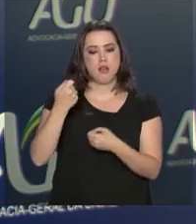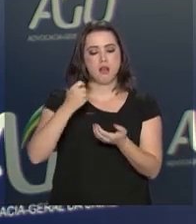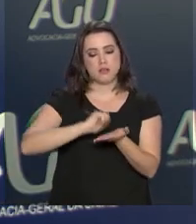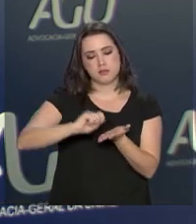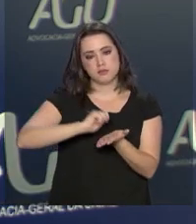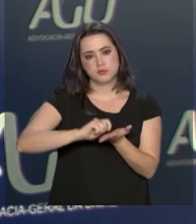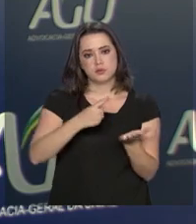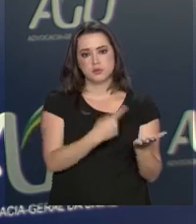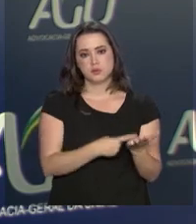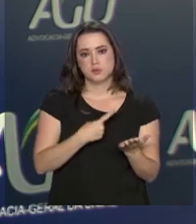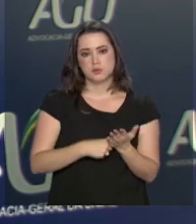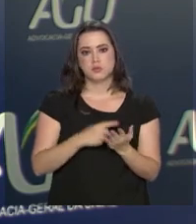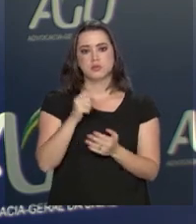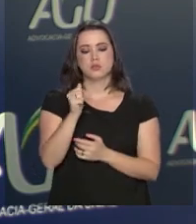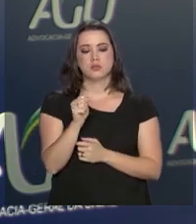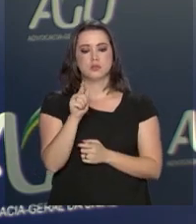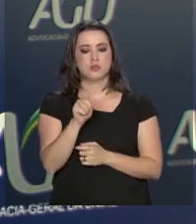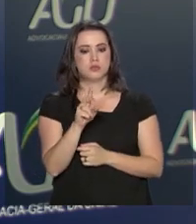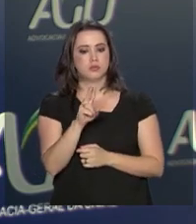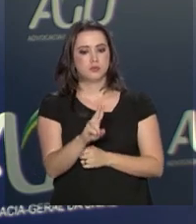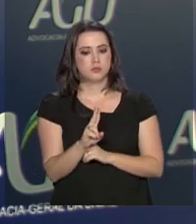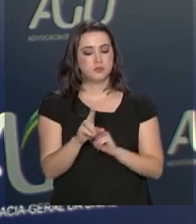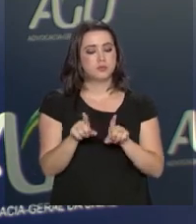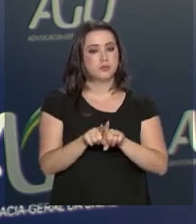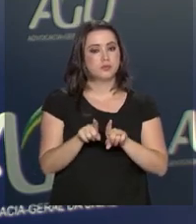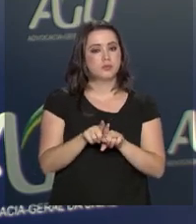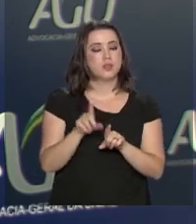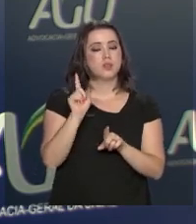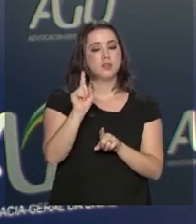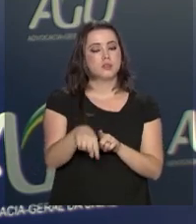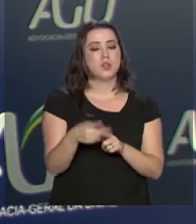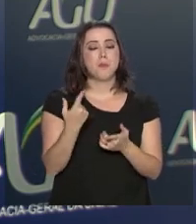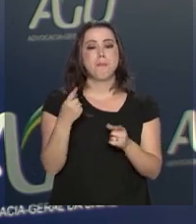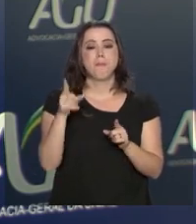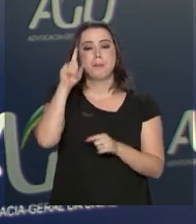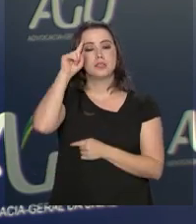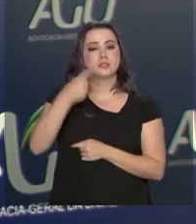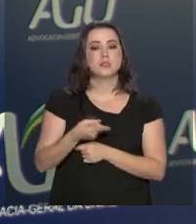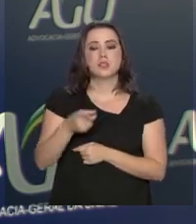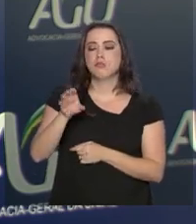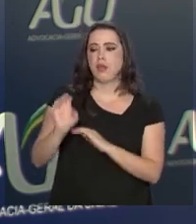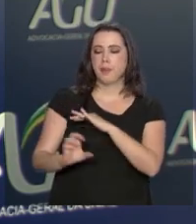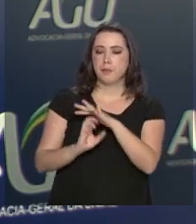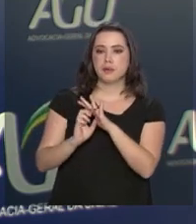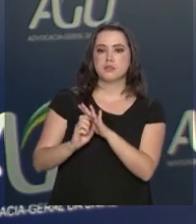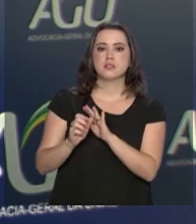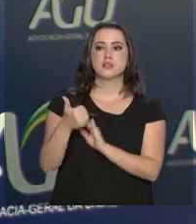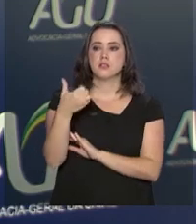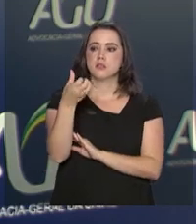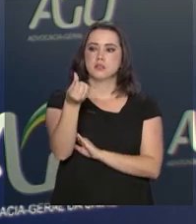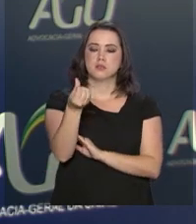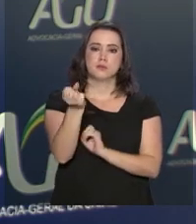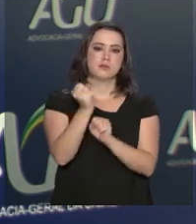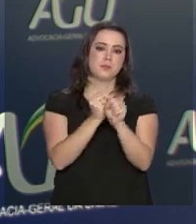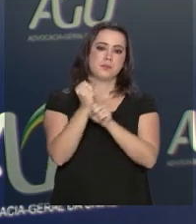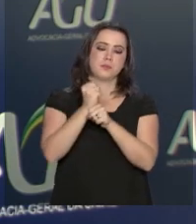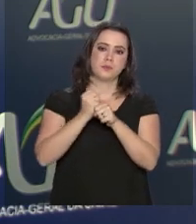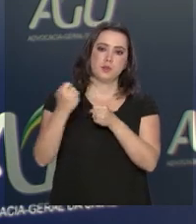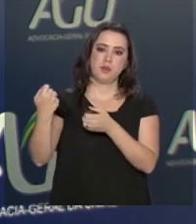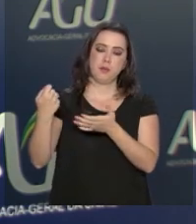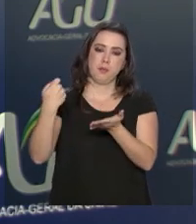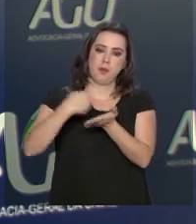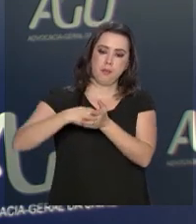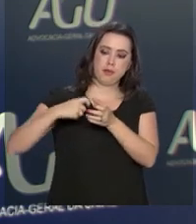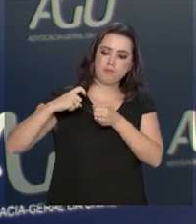Advocacia-Geral da União e a Controladoria-Geral da União estabelece que a empresa terá 16 anos para ressarcir os